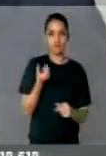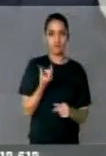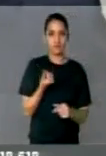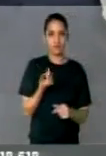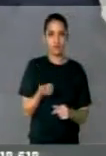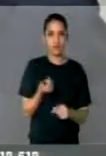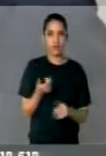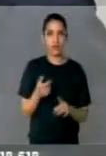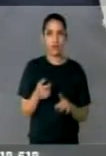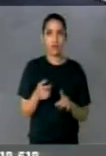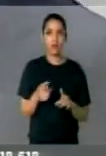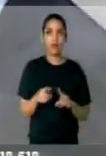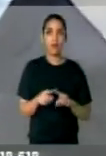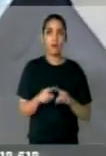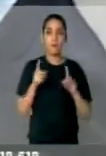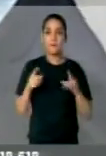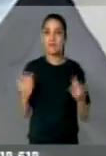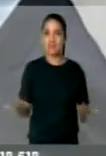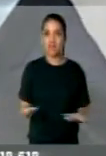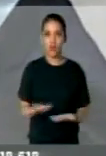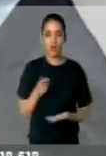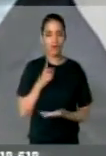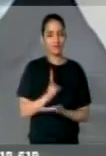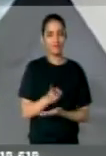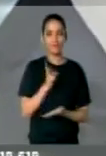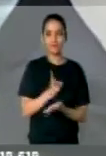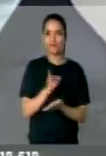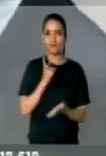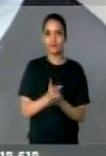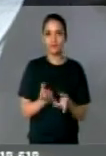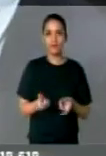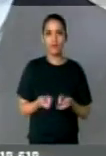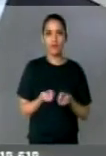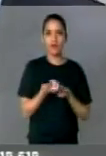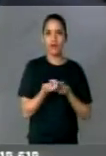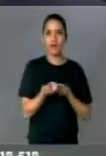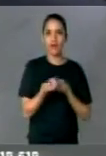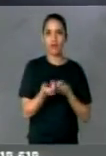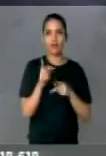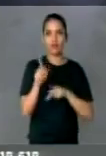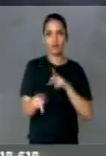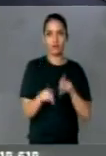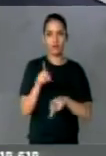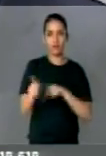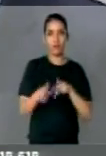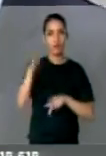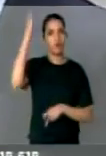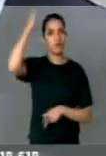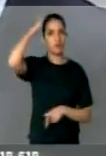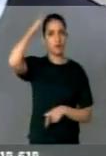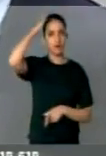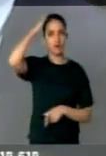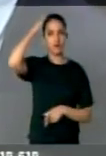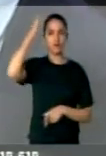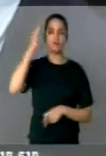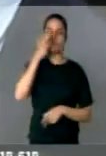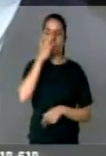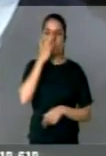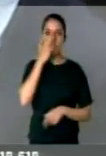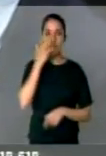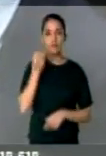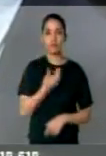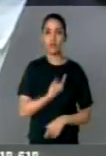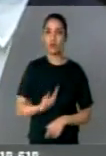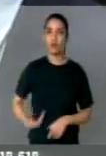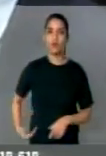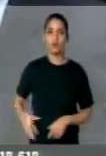desmando do primeiro mandato. E agora continua enganando a população paranaense, esse desgoverno do senhor